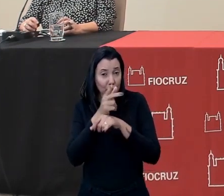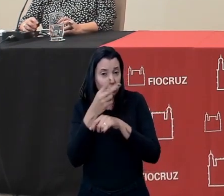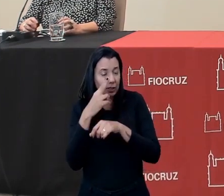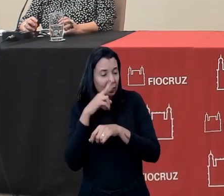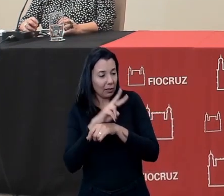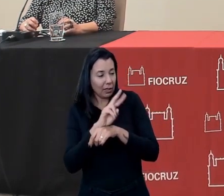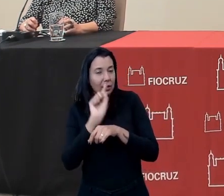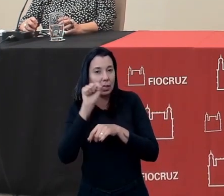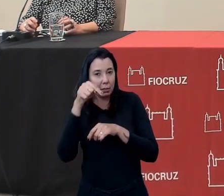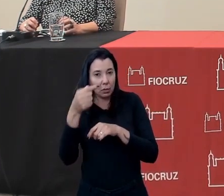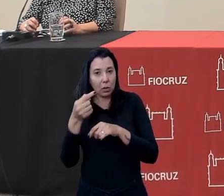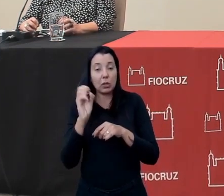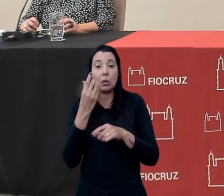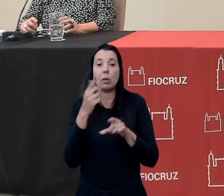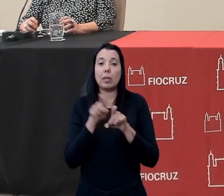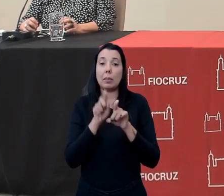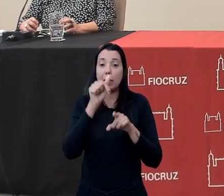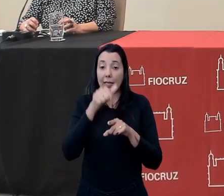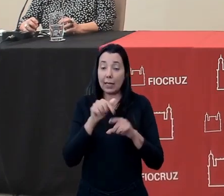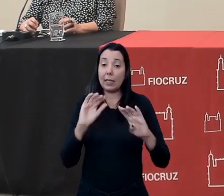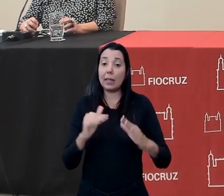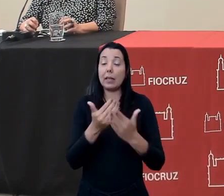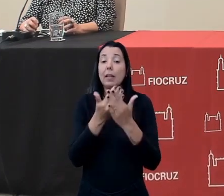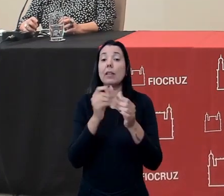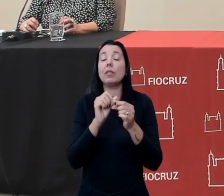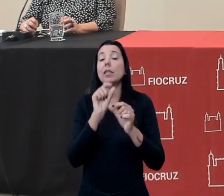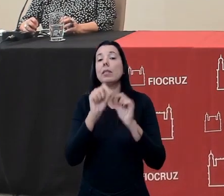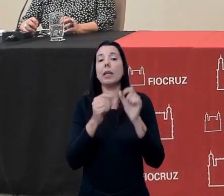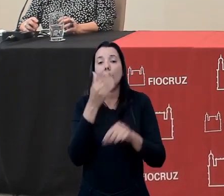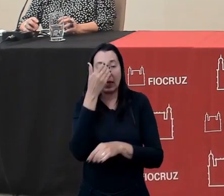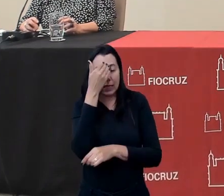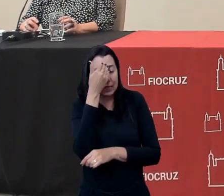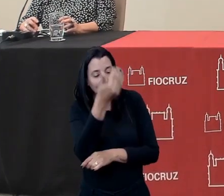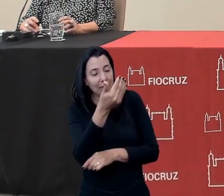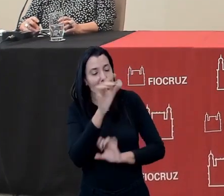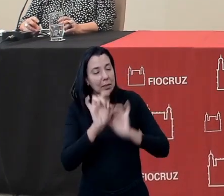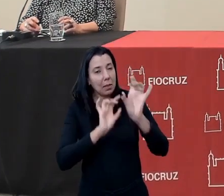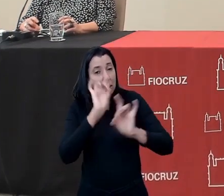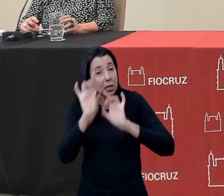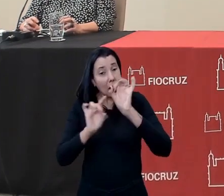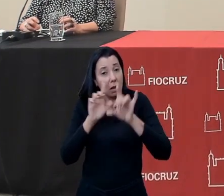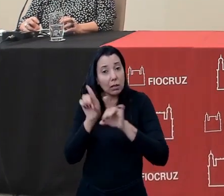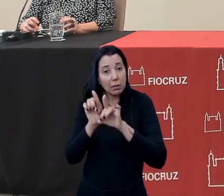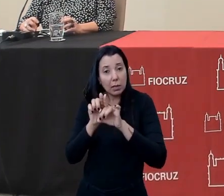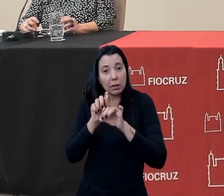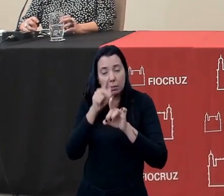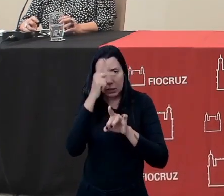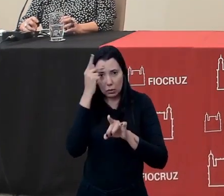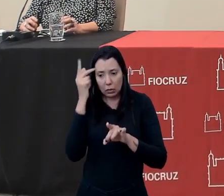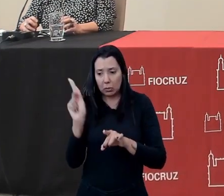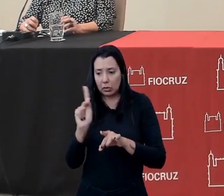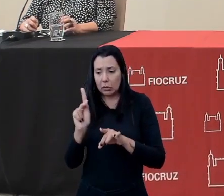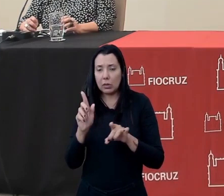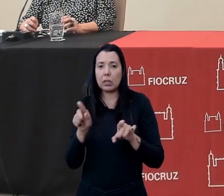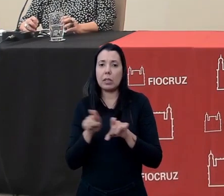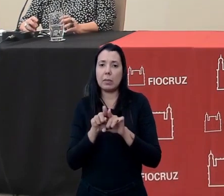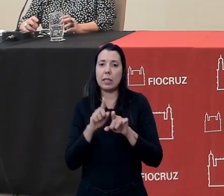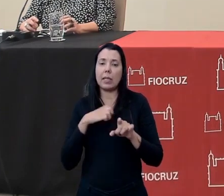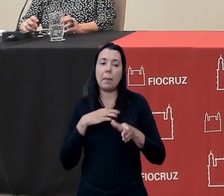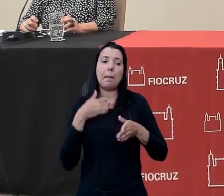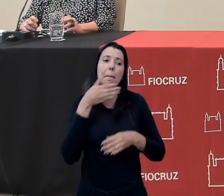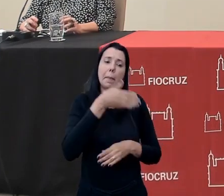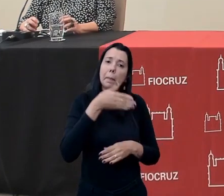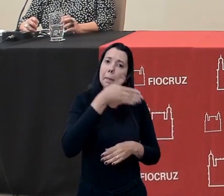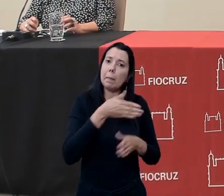vão assistir logo adiante, seja aqui na rede, fazer um agradecimento a todos os docentes que têm participado de forma...